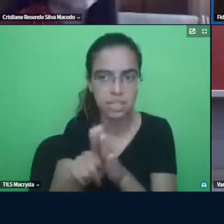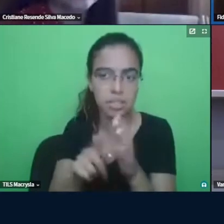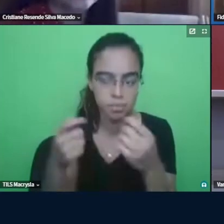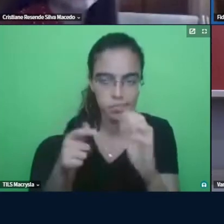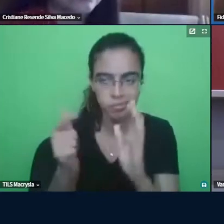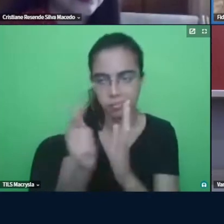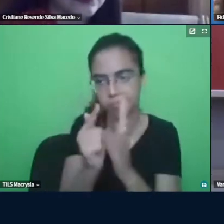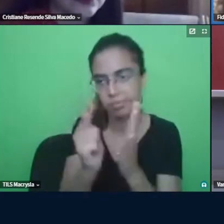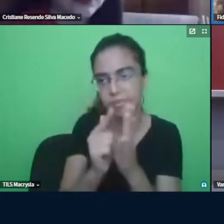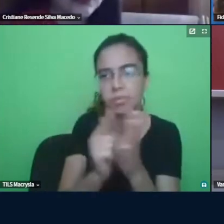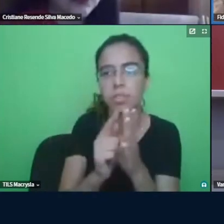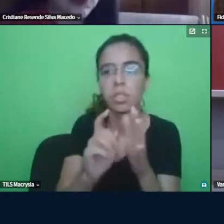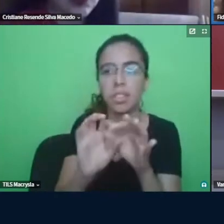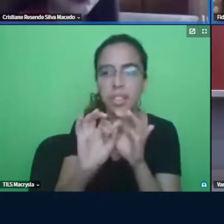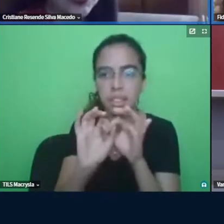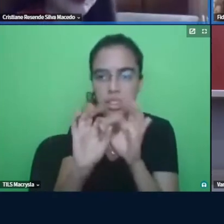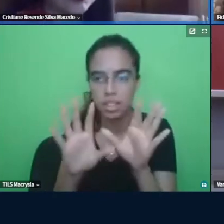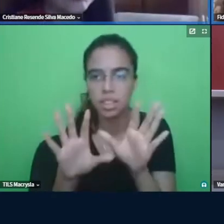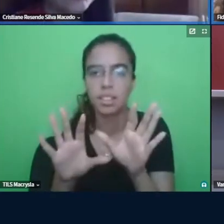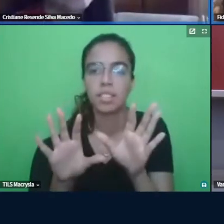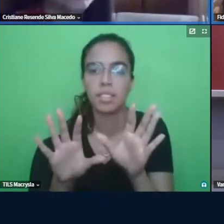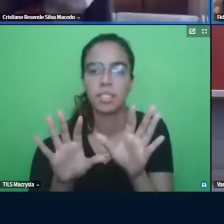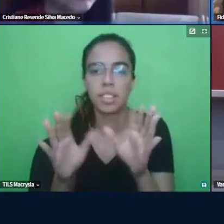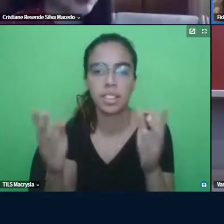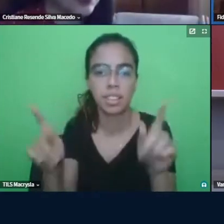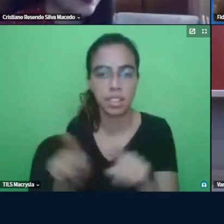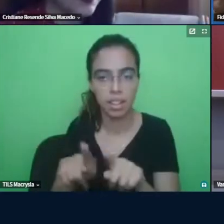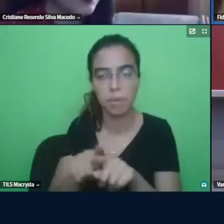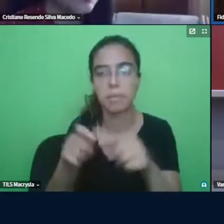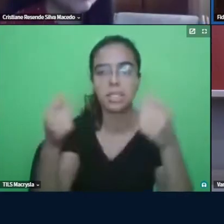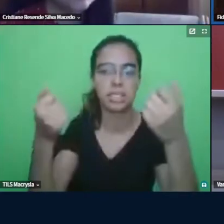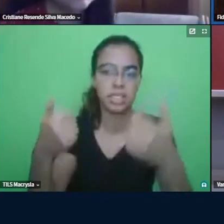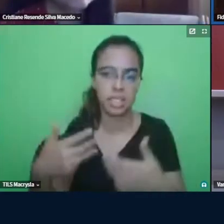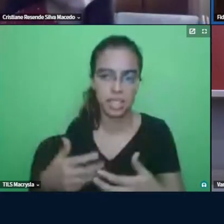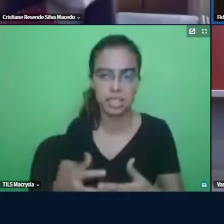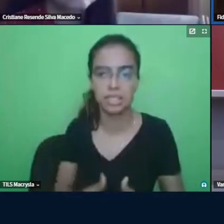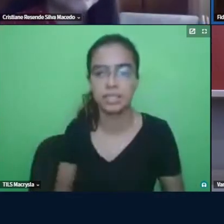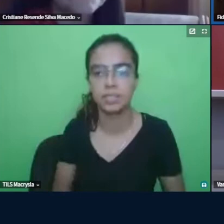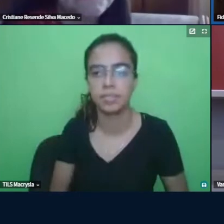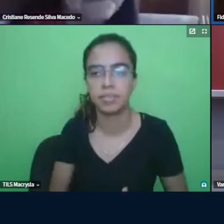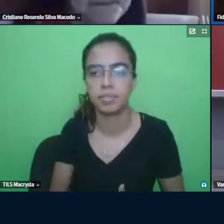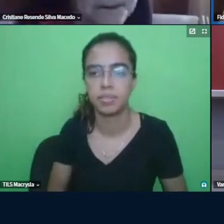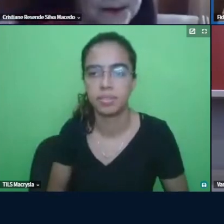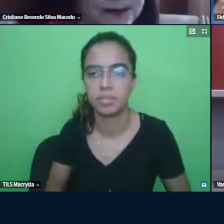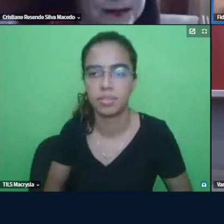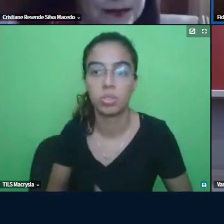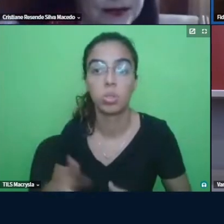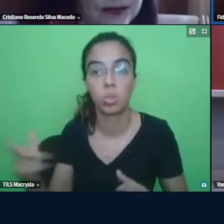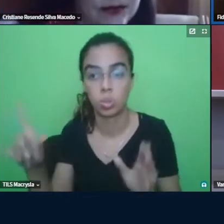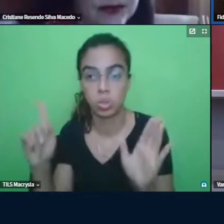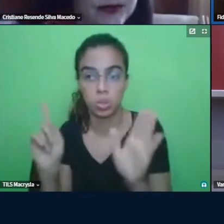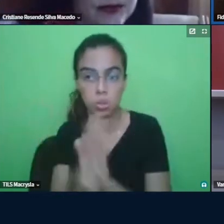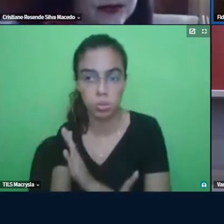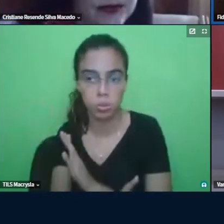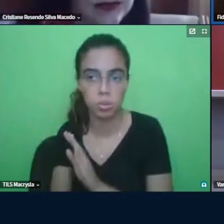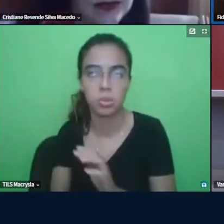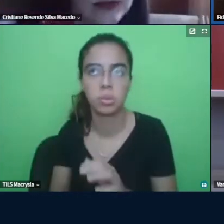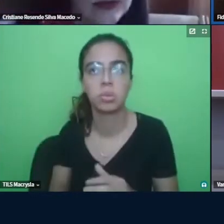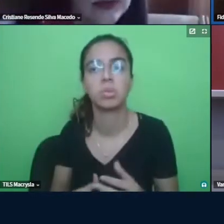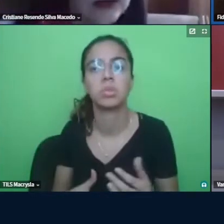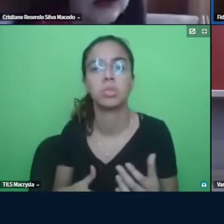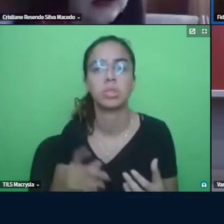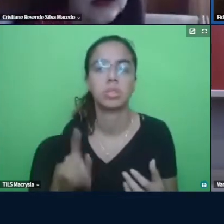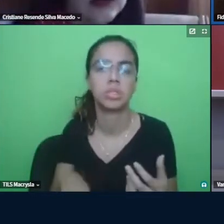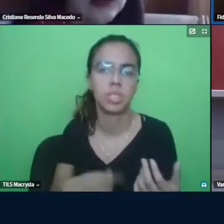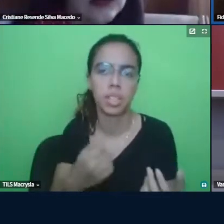porque ela na época era menor de idade agora uma pergunta que eu queria te fazer você acha você acha que é